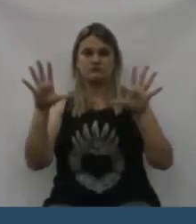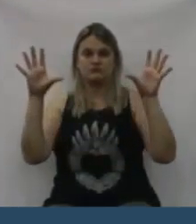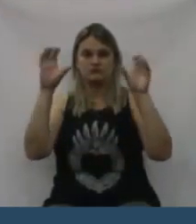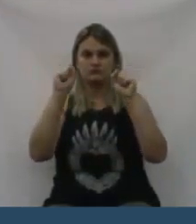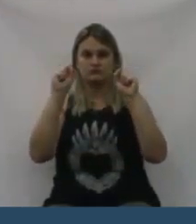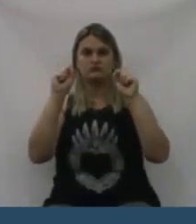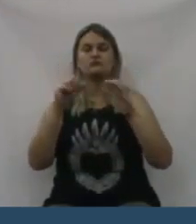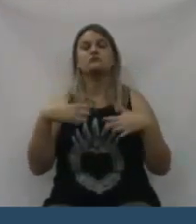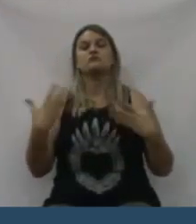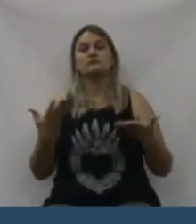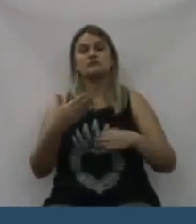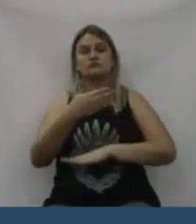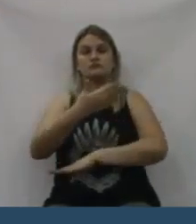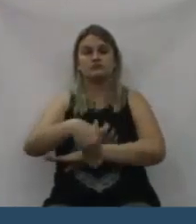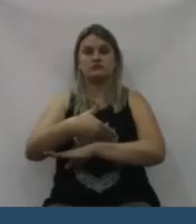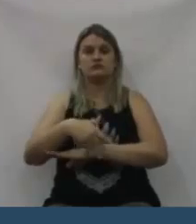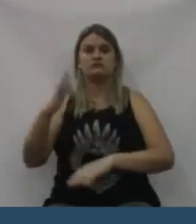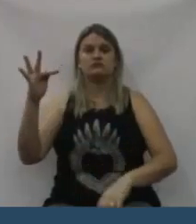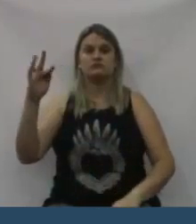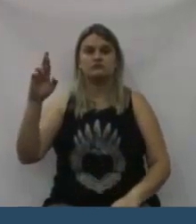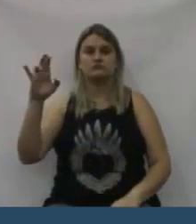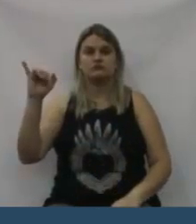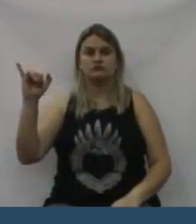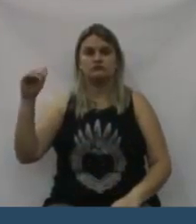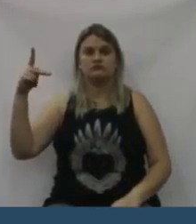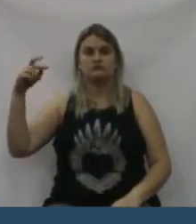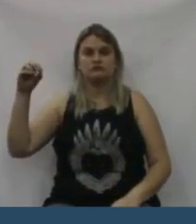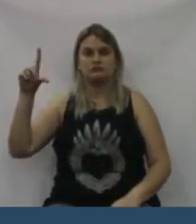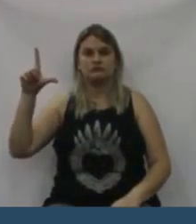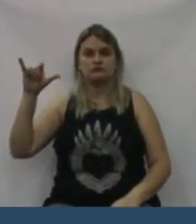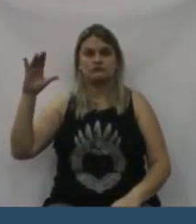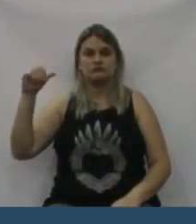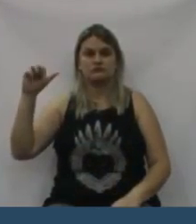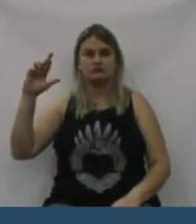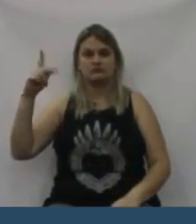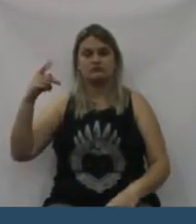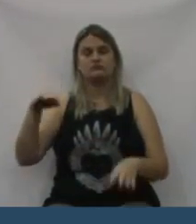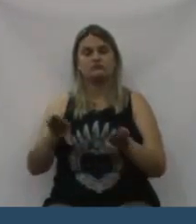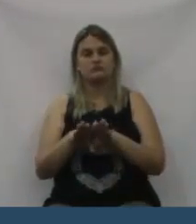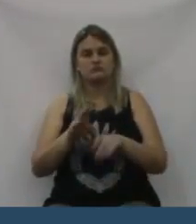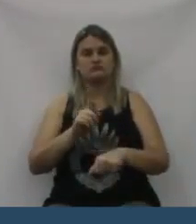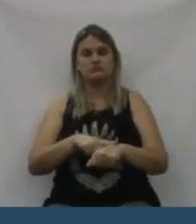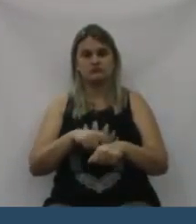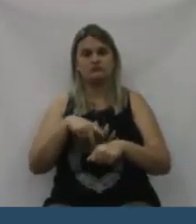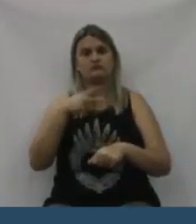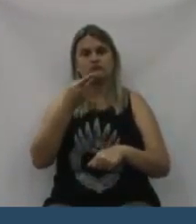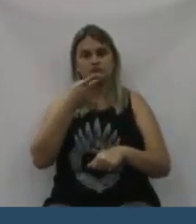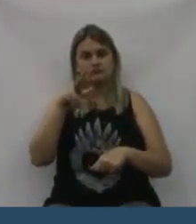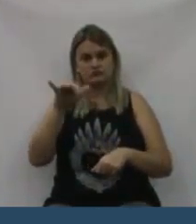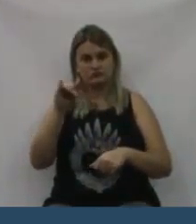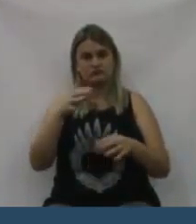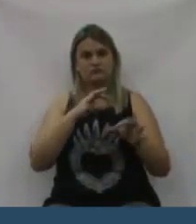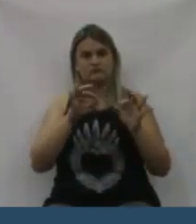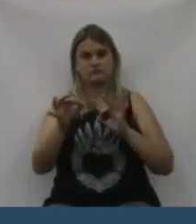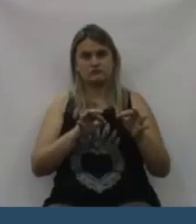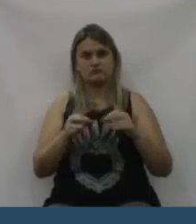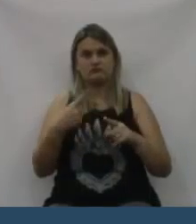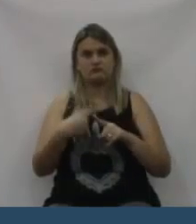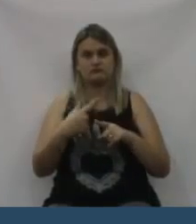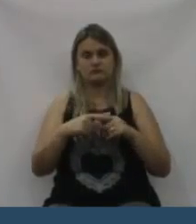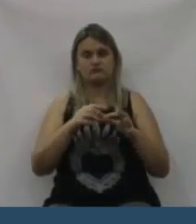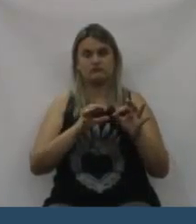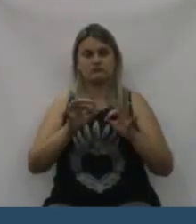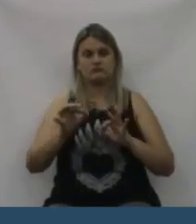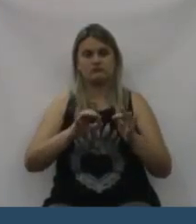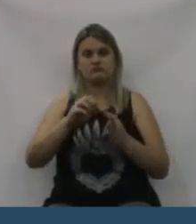população, medo, na verdade, de trafegar, de transitar naquela rua, principalmente